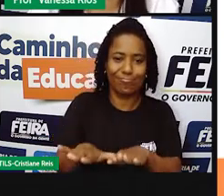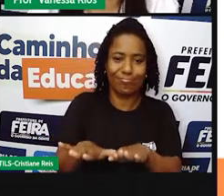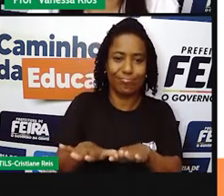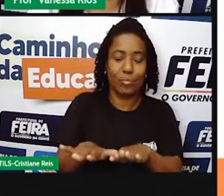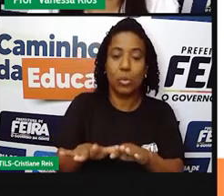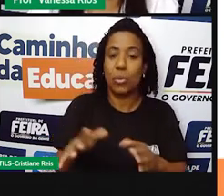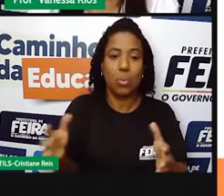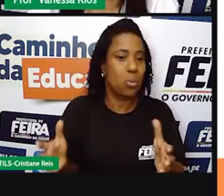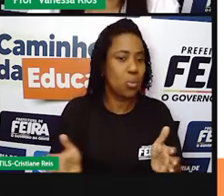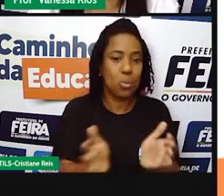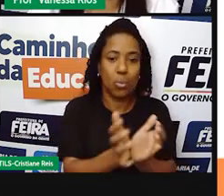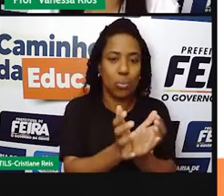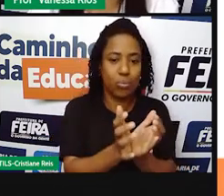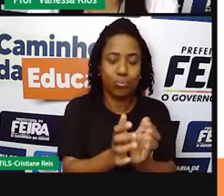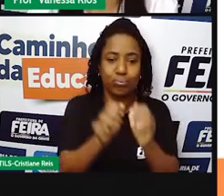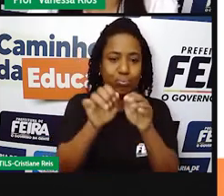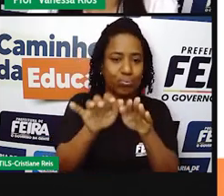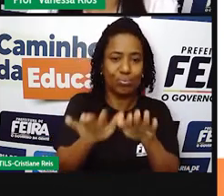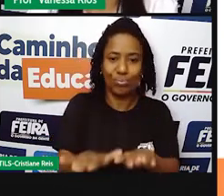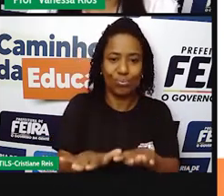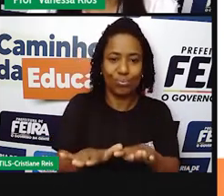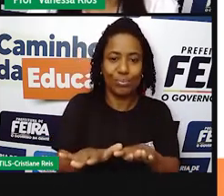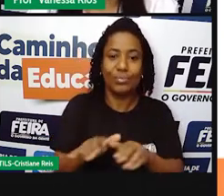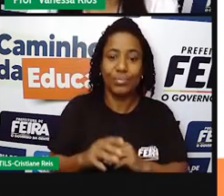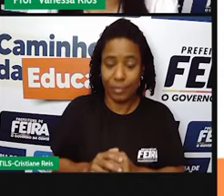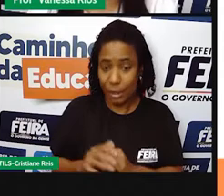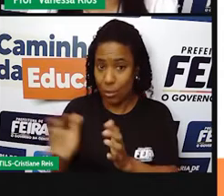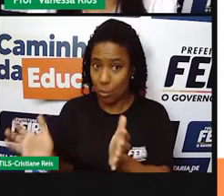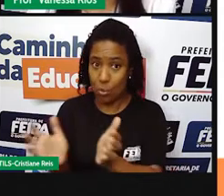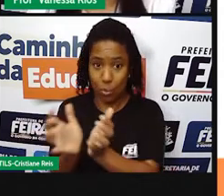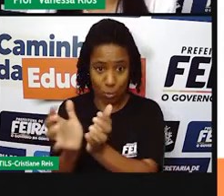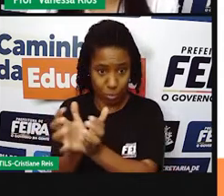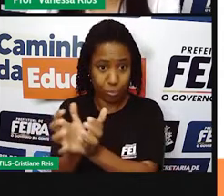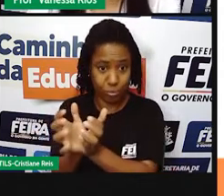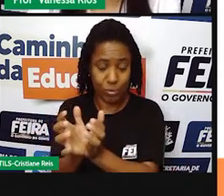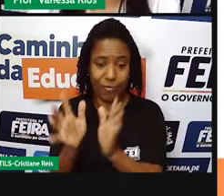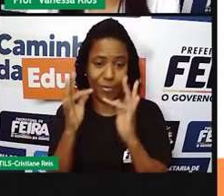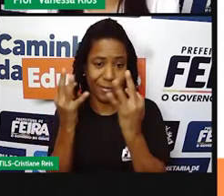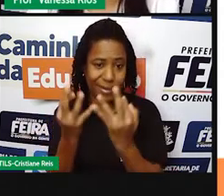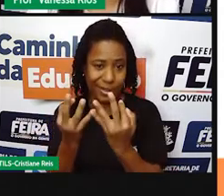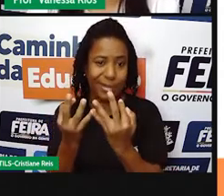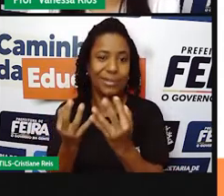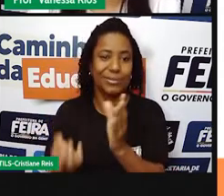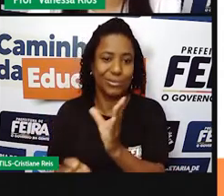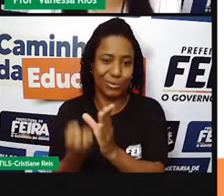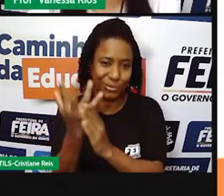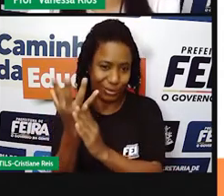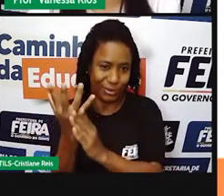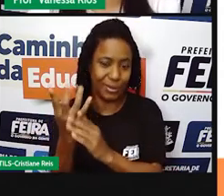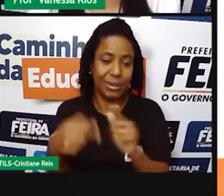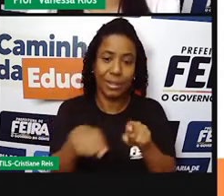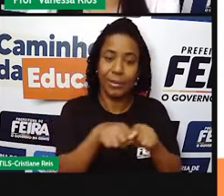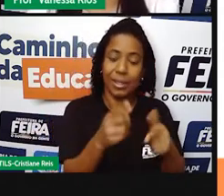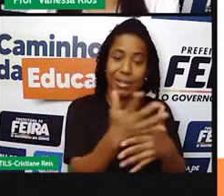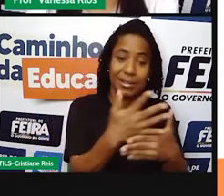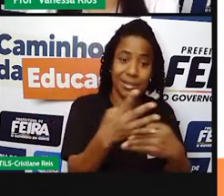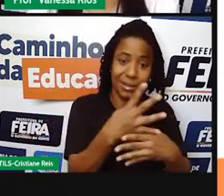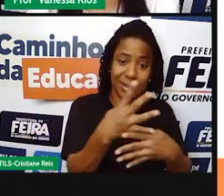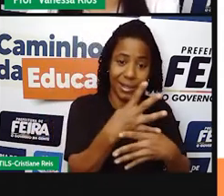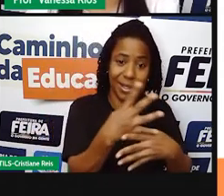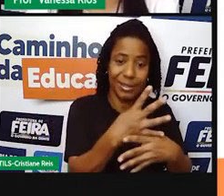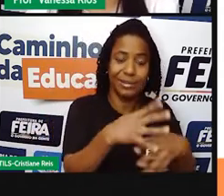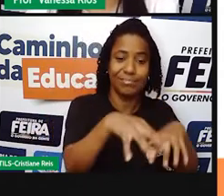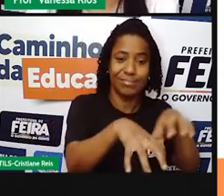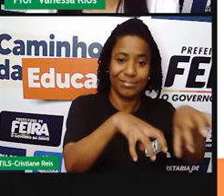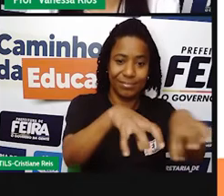deram origem às tribos e, posteriormente, às cidades. Então, assim, a organização familiar foi algo que